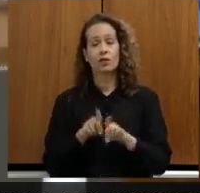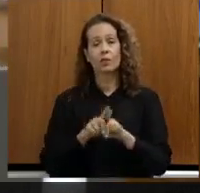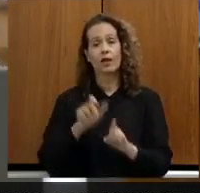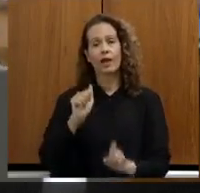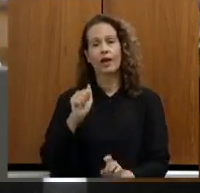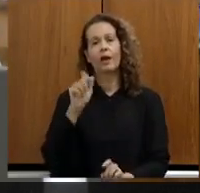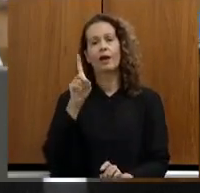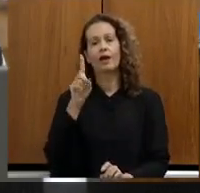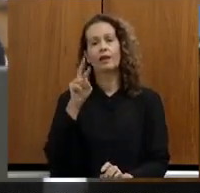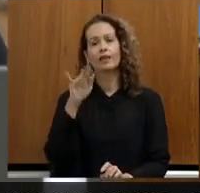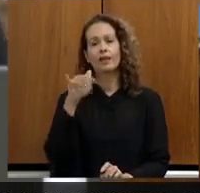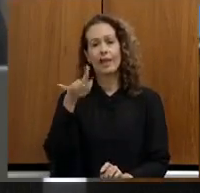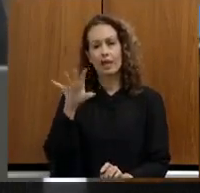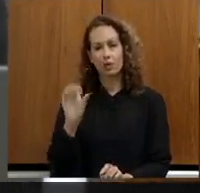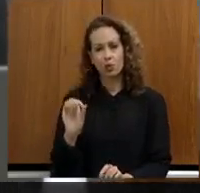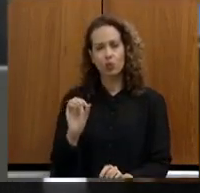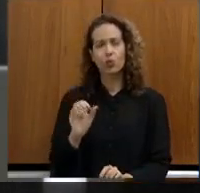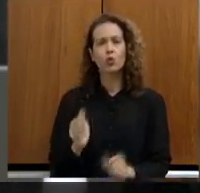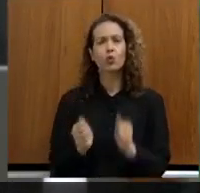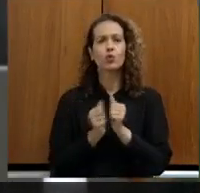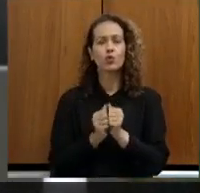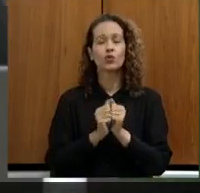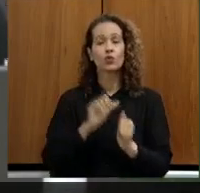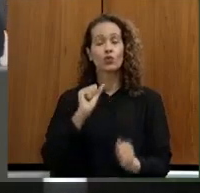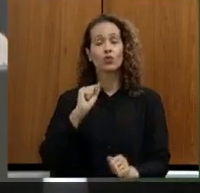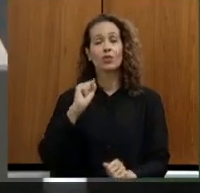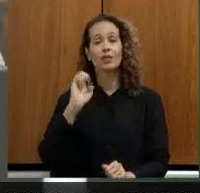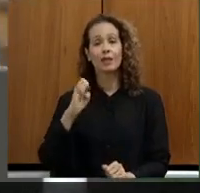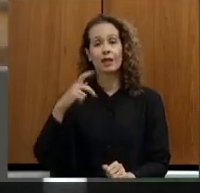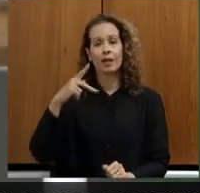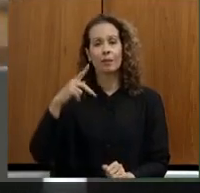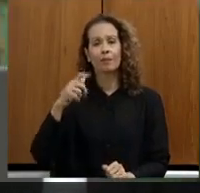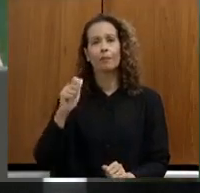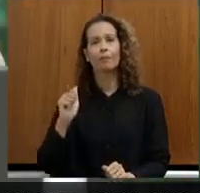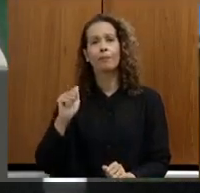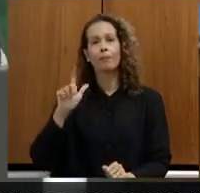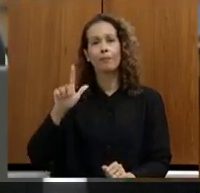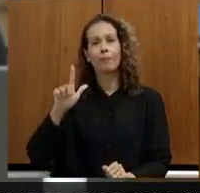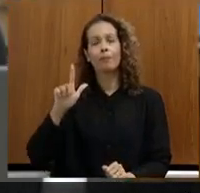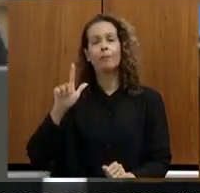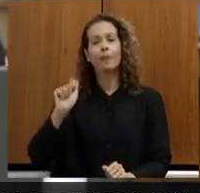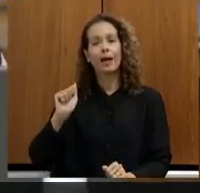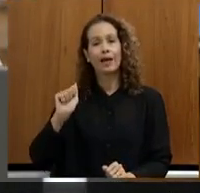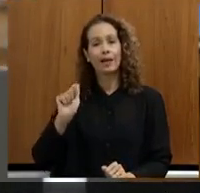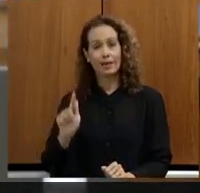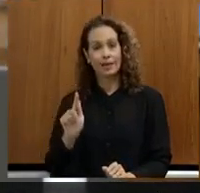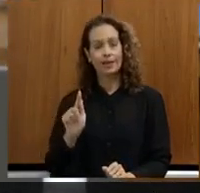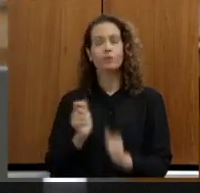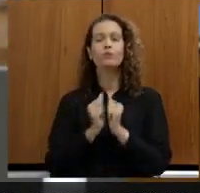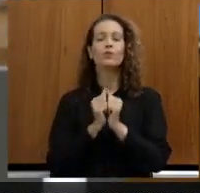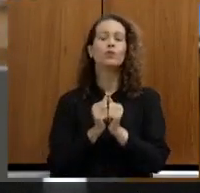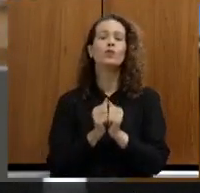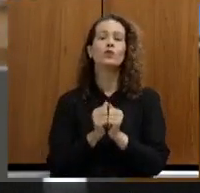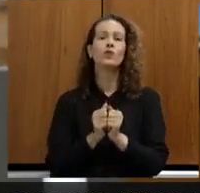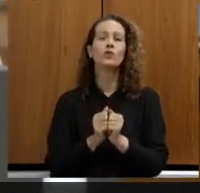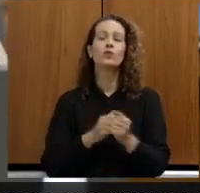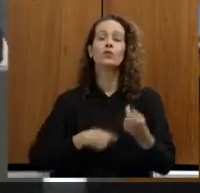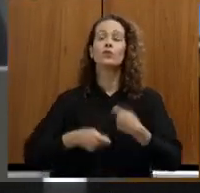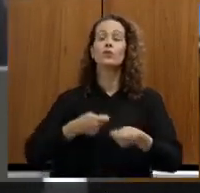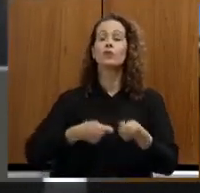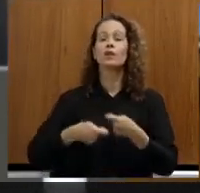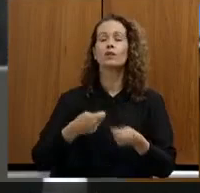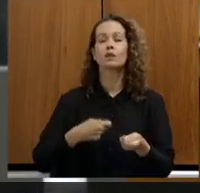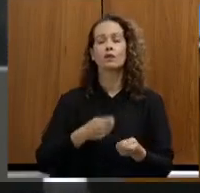e fazendo essa interlocução junto a CEPLAG que é designada pelo governo do Estado nesse processo de negociação de greve